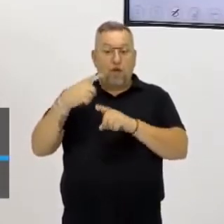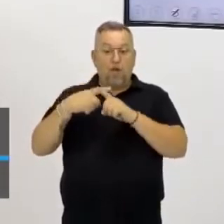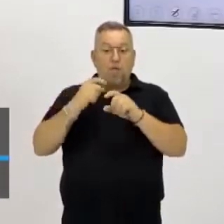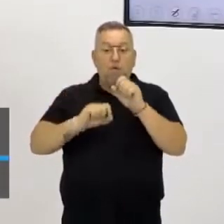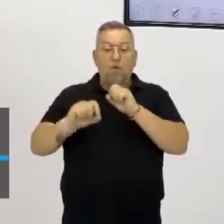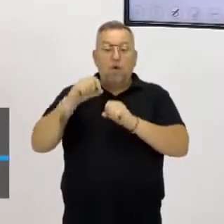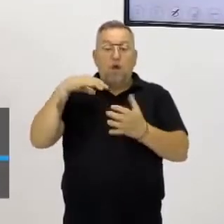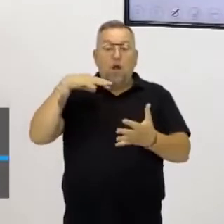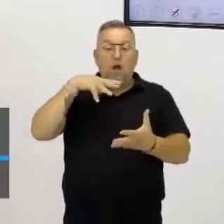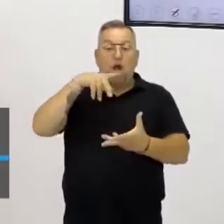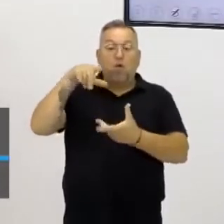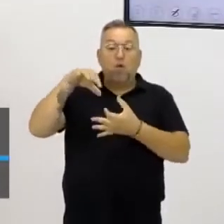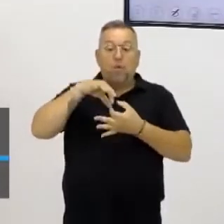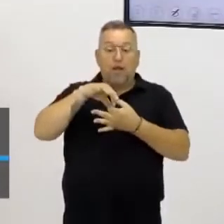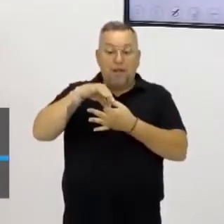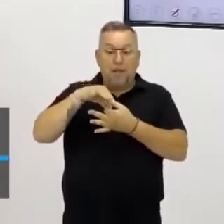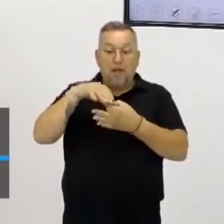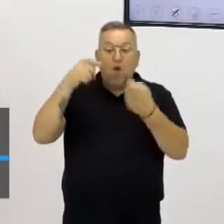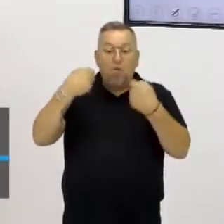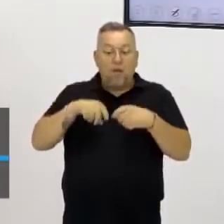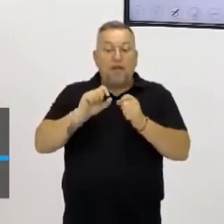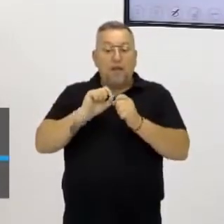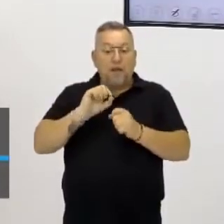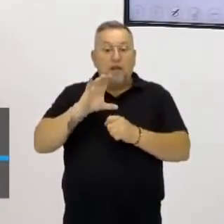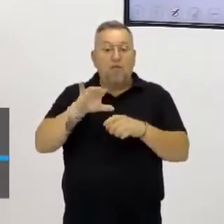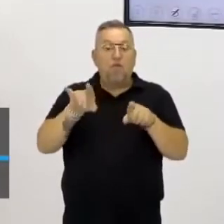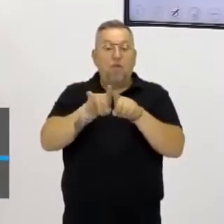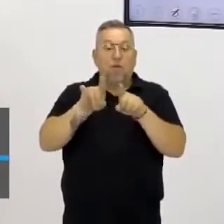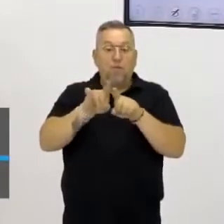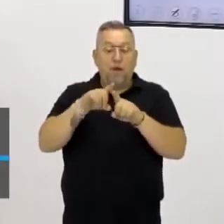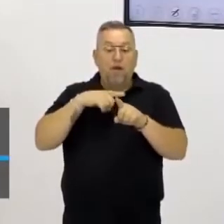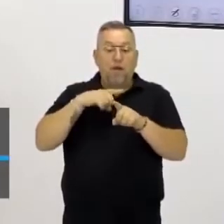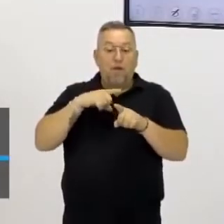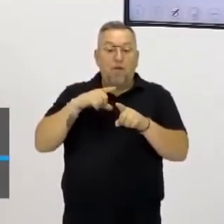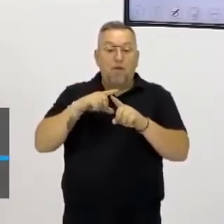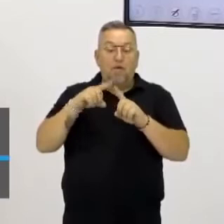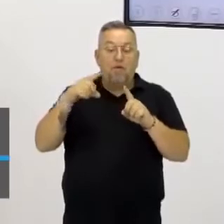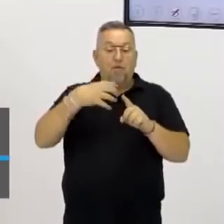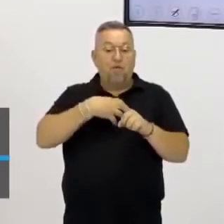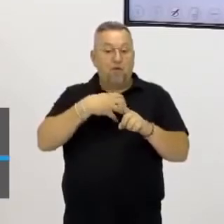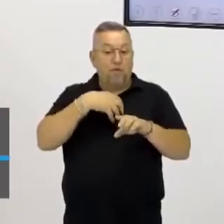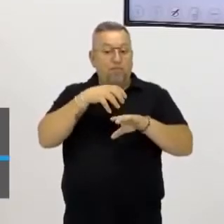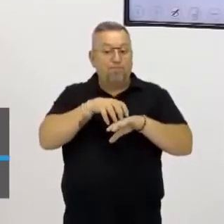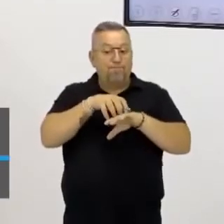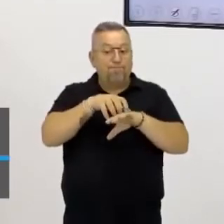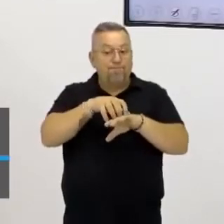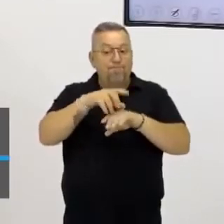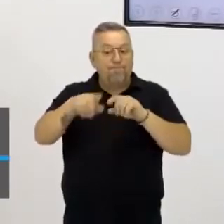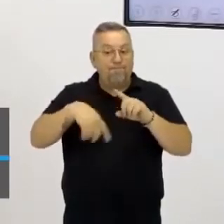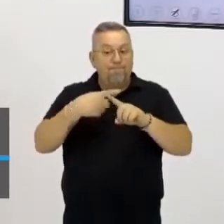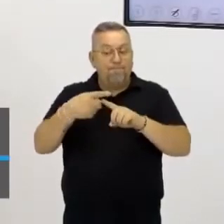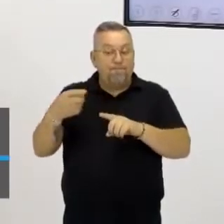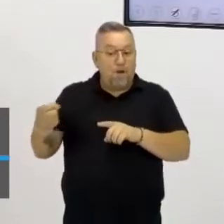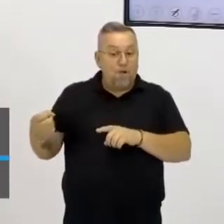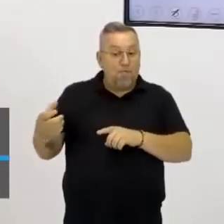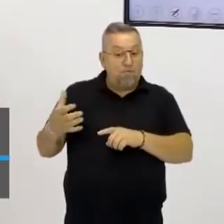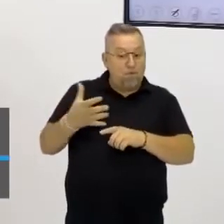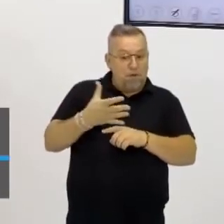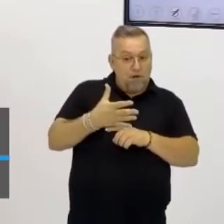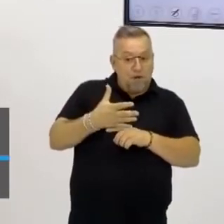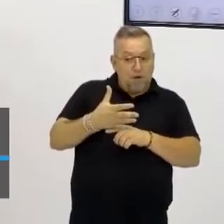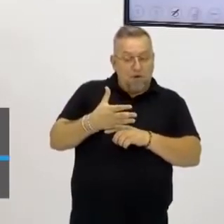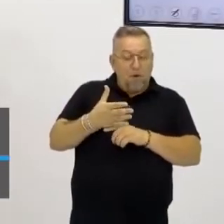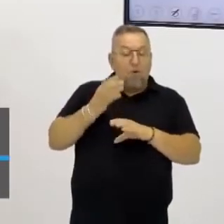globalização necessita disso. Além de necessitar de um meio de transporte mais moderno e também de